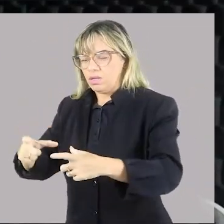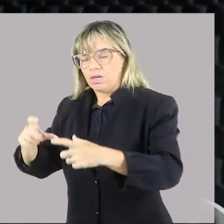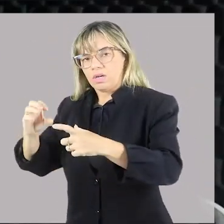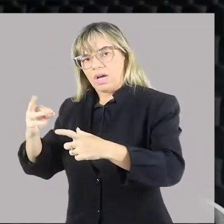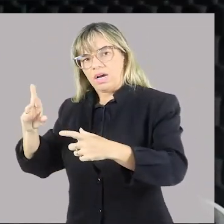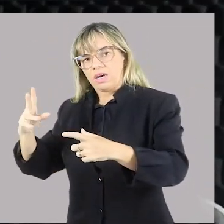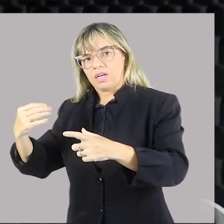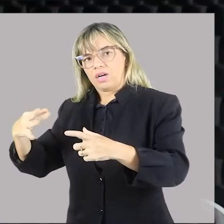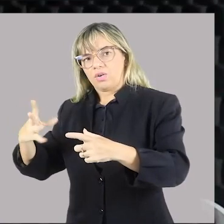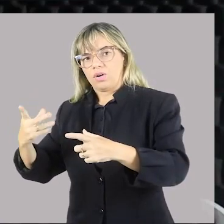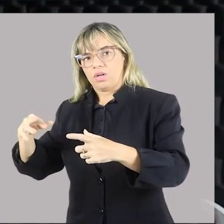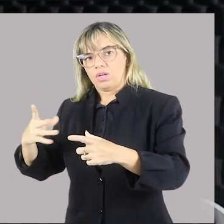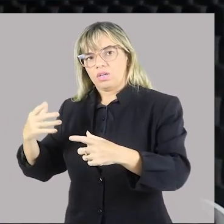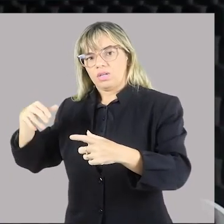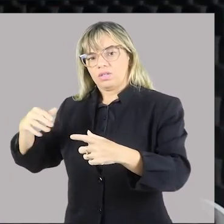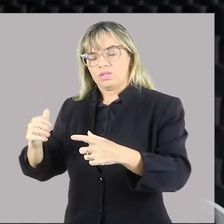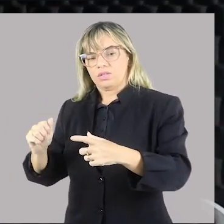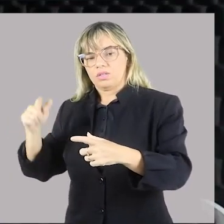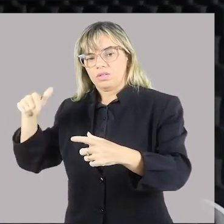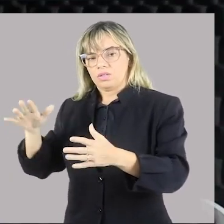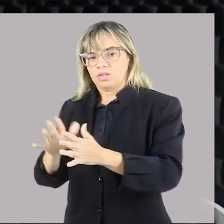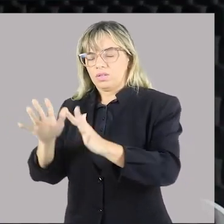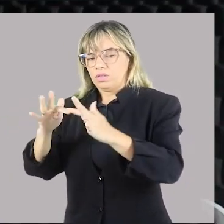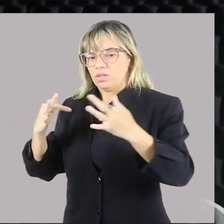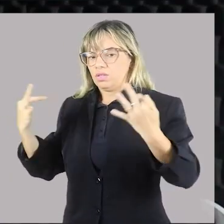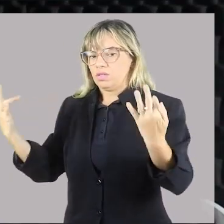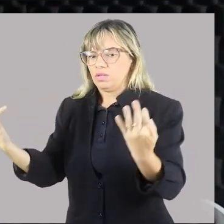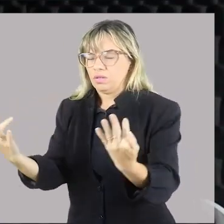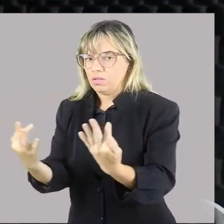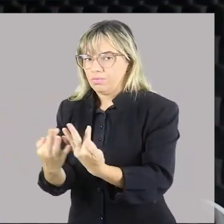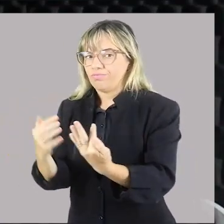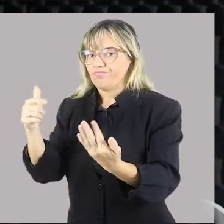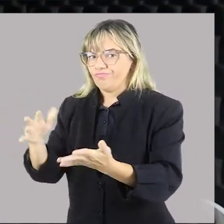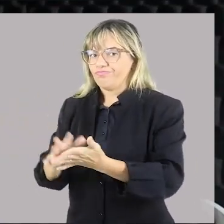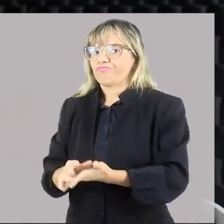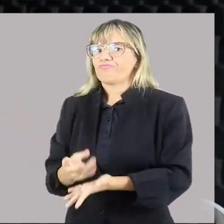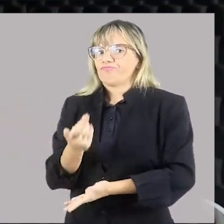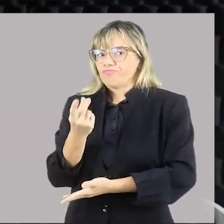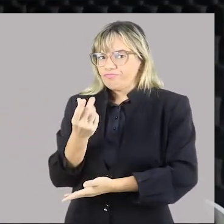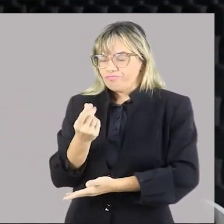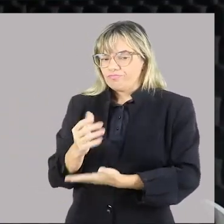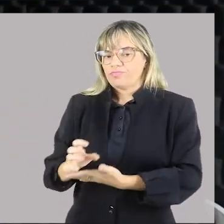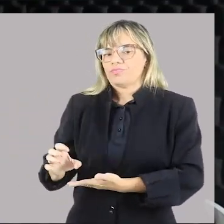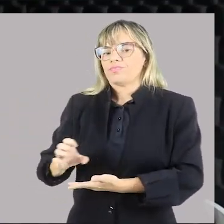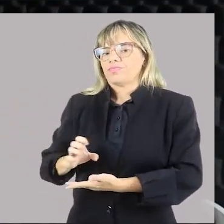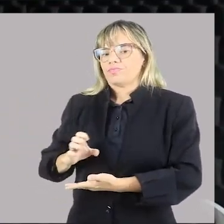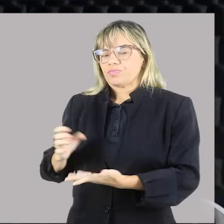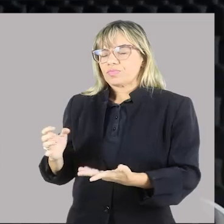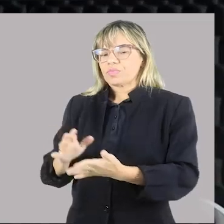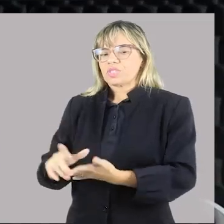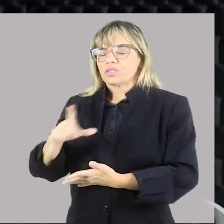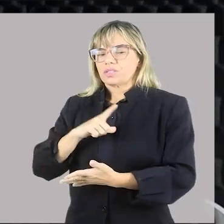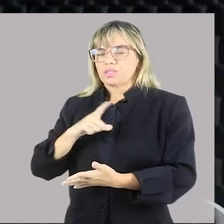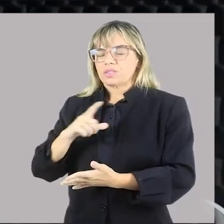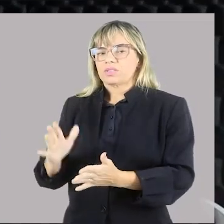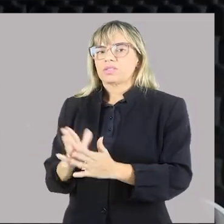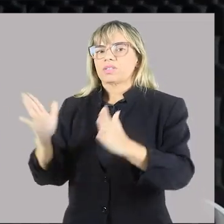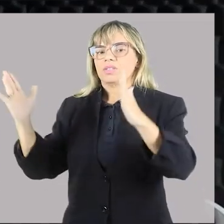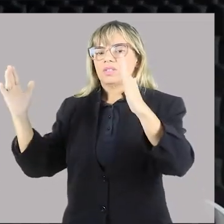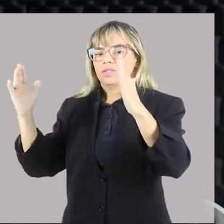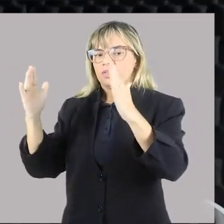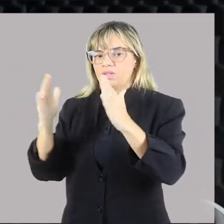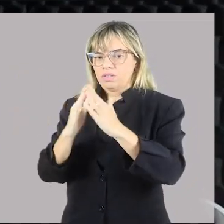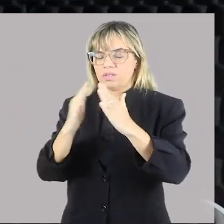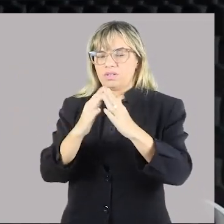que vêm de um berço de família e que possuem uma determinada condição financeira, que tem onde morar. Está ali pela questão da